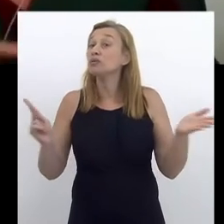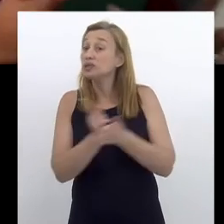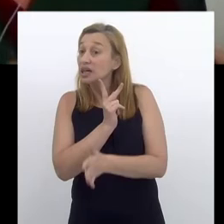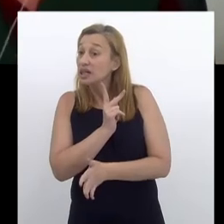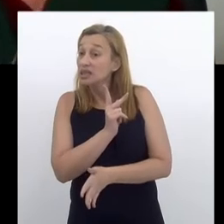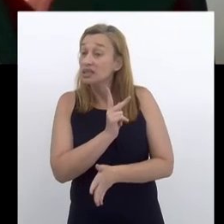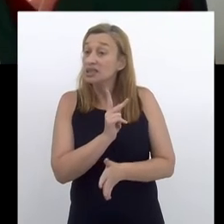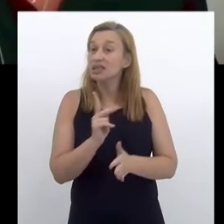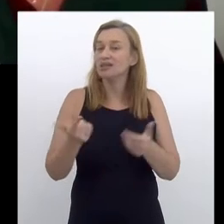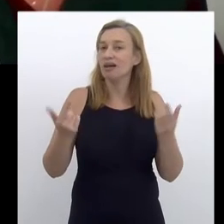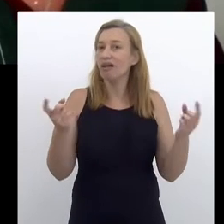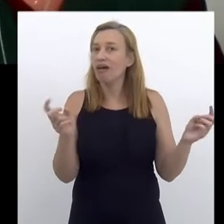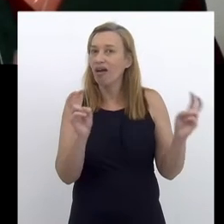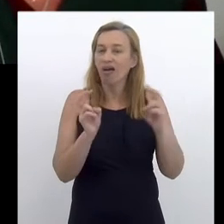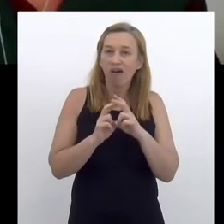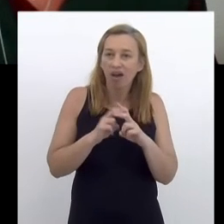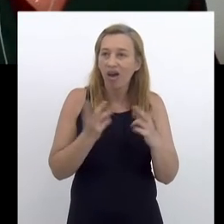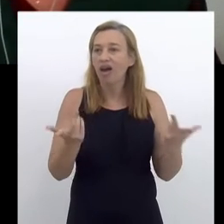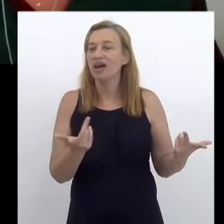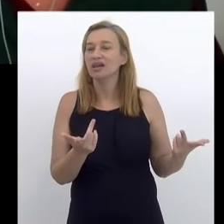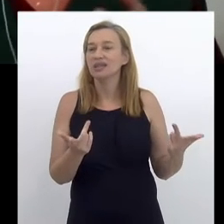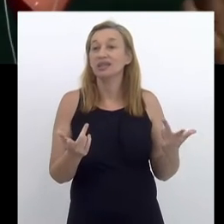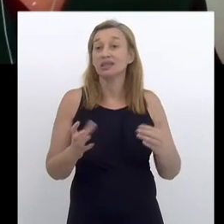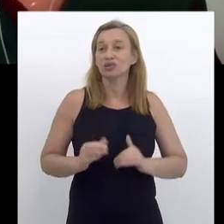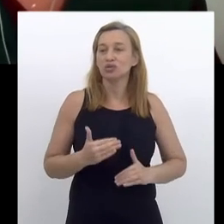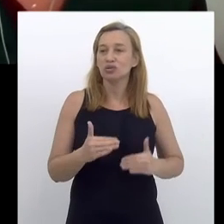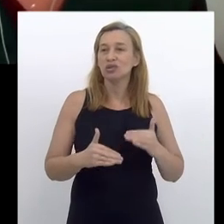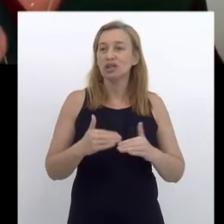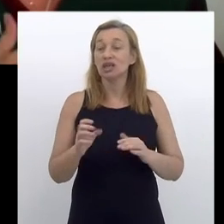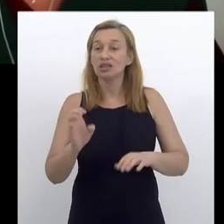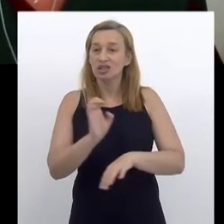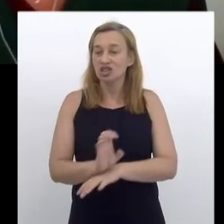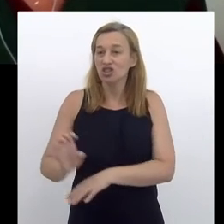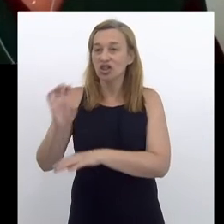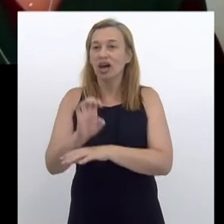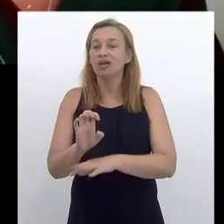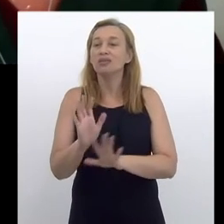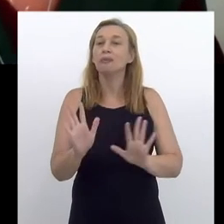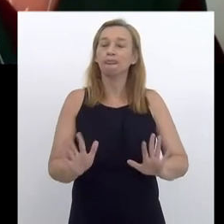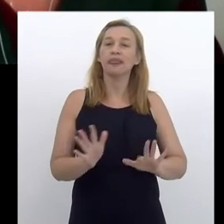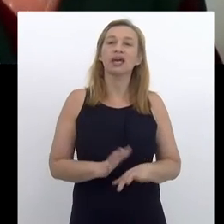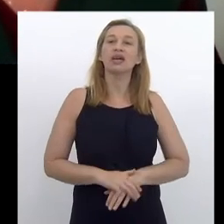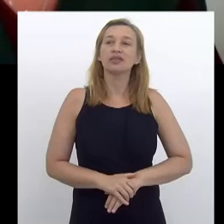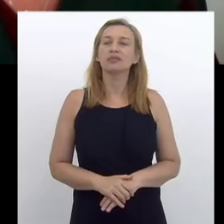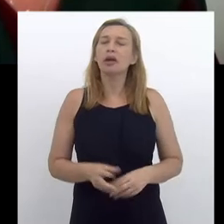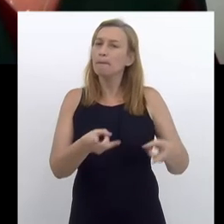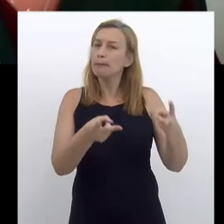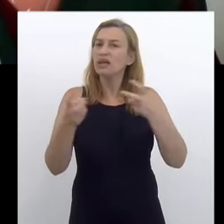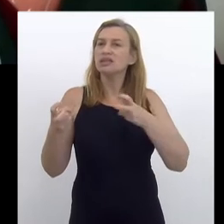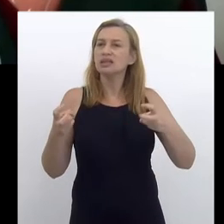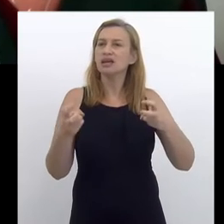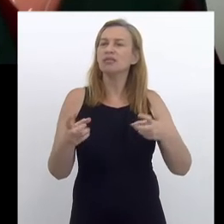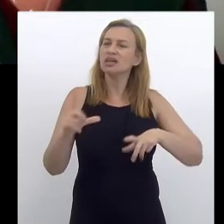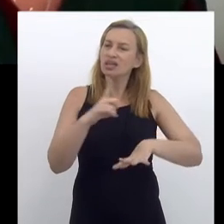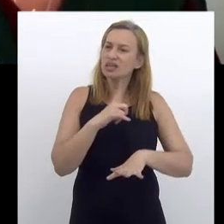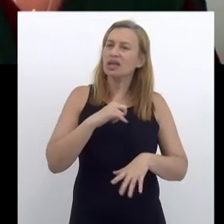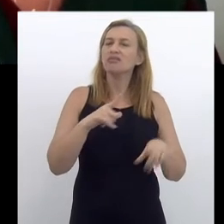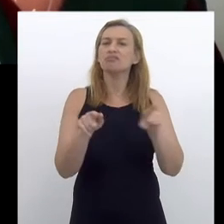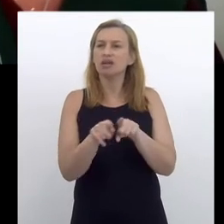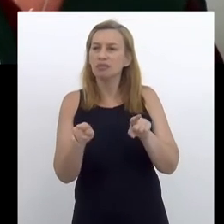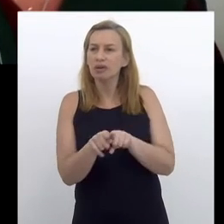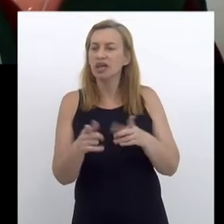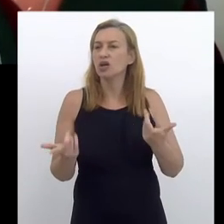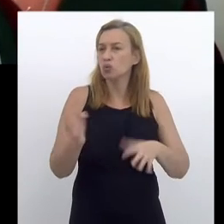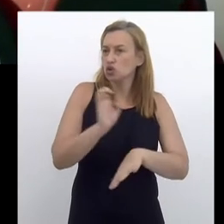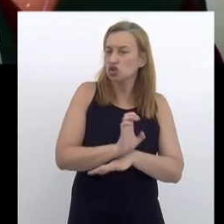Agora, para que isso aconteça, nessa guerra fratricida entre Estados, a gente percebe